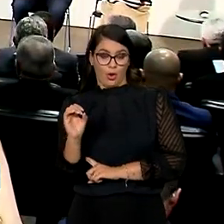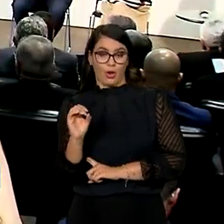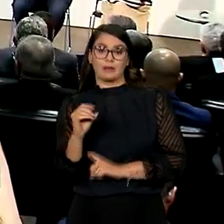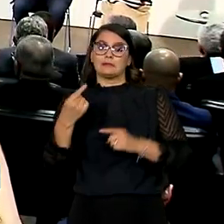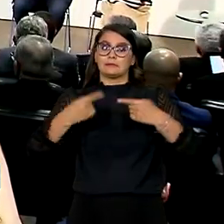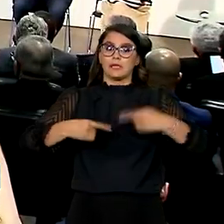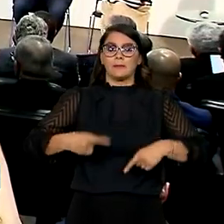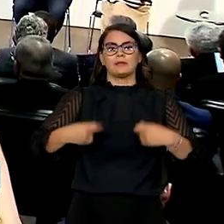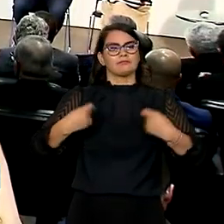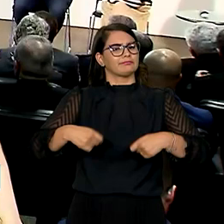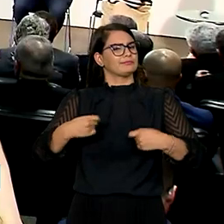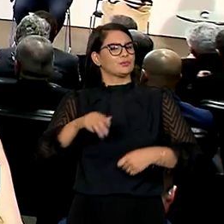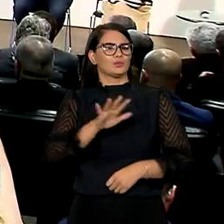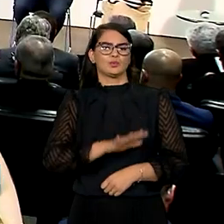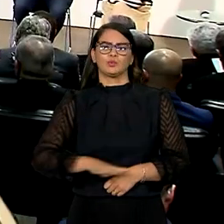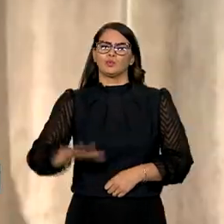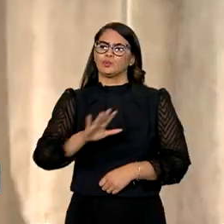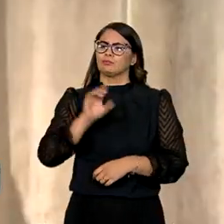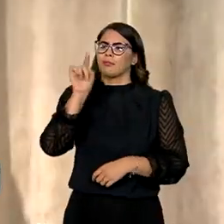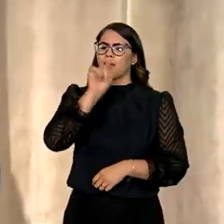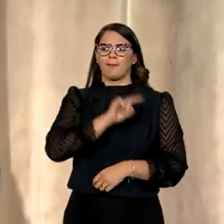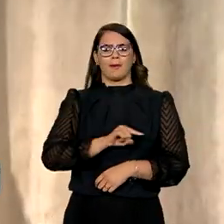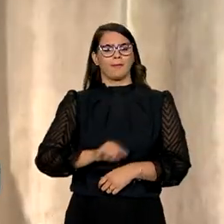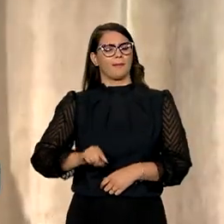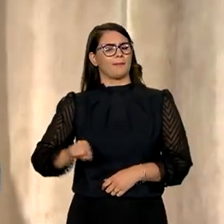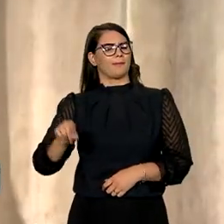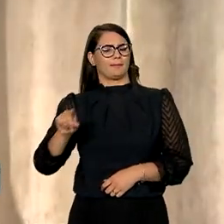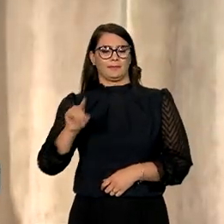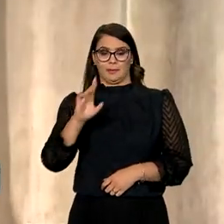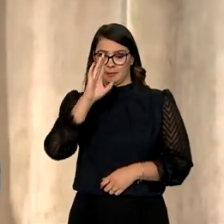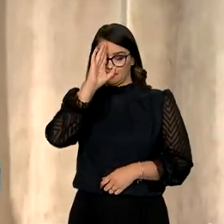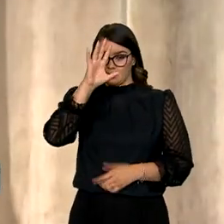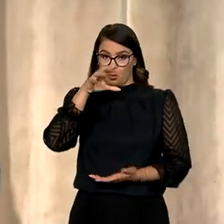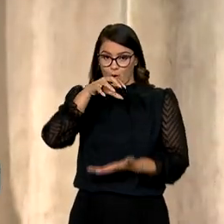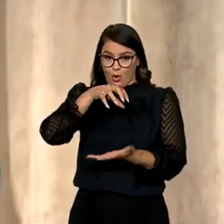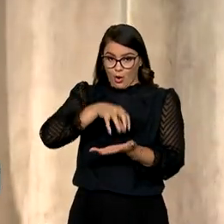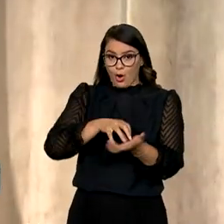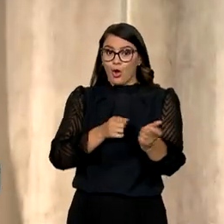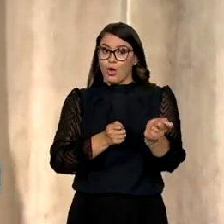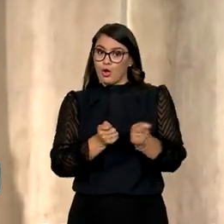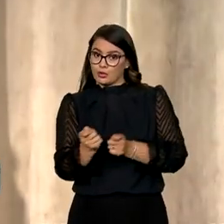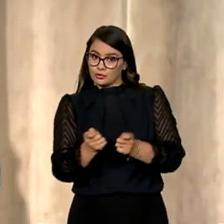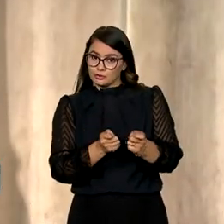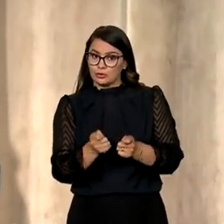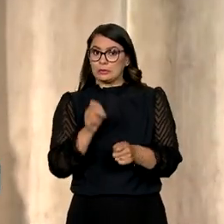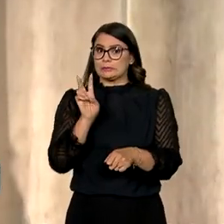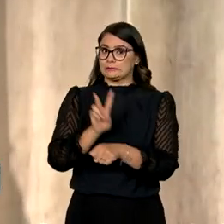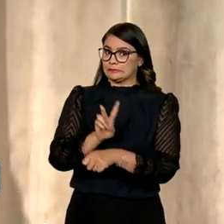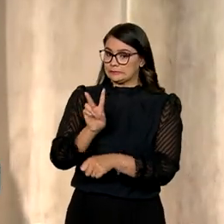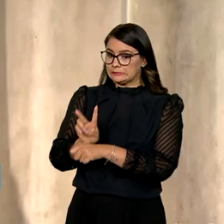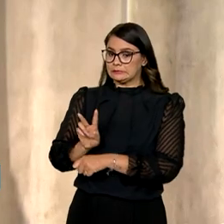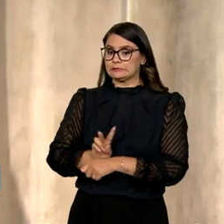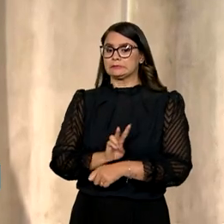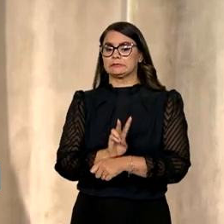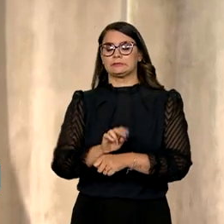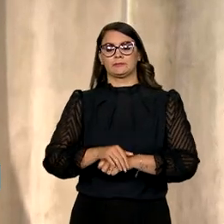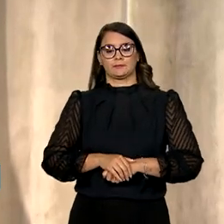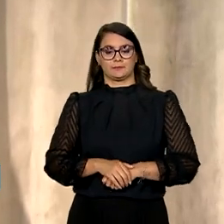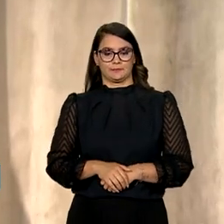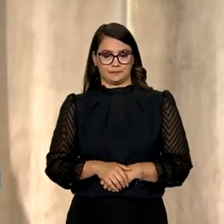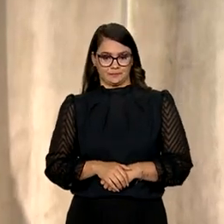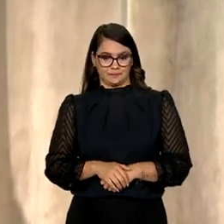o tema em todas as esferas, inclusive pelos órgãos de controle e fiscalização. Os